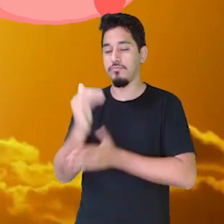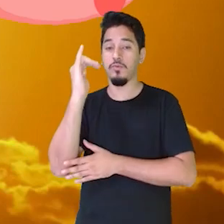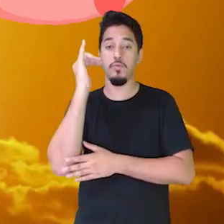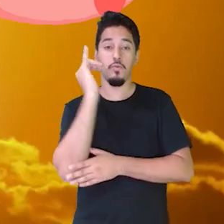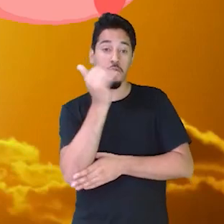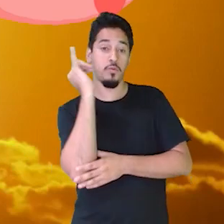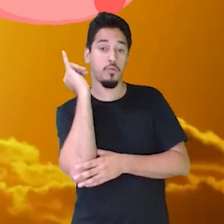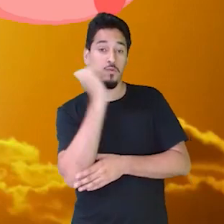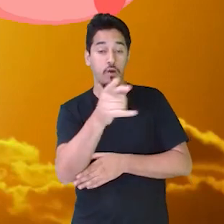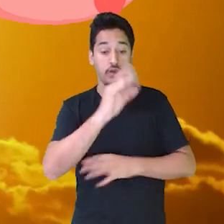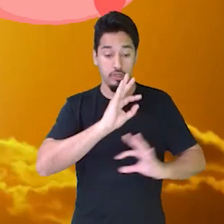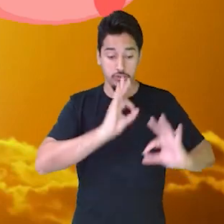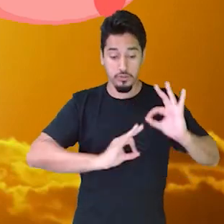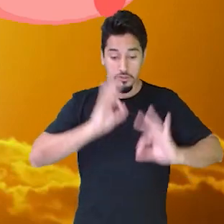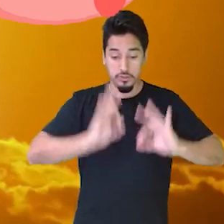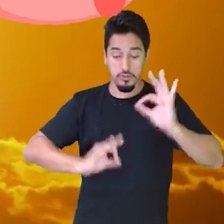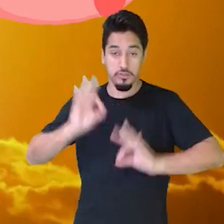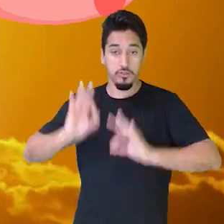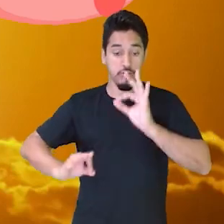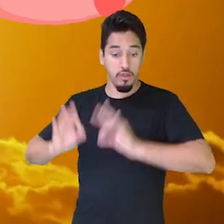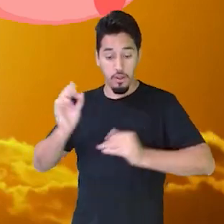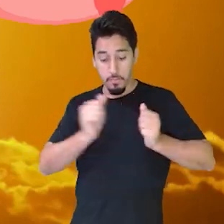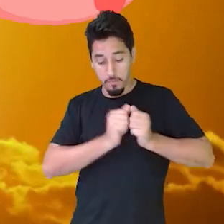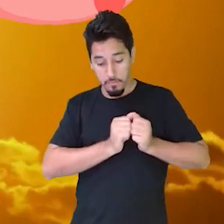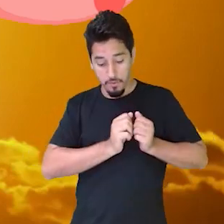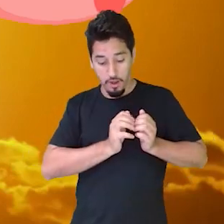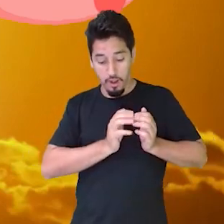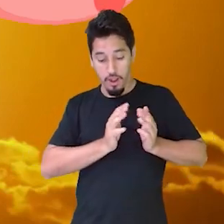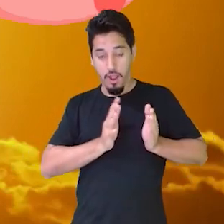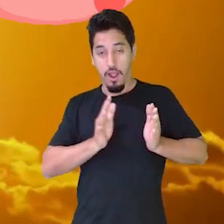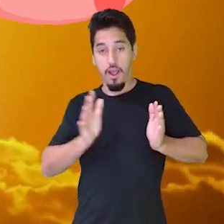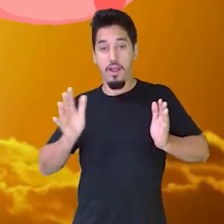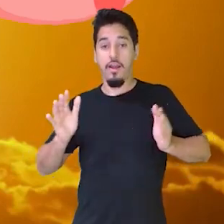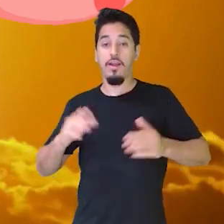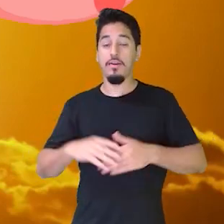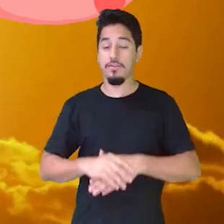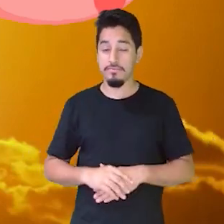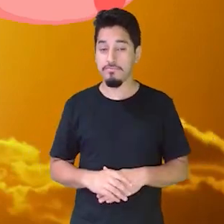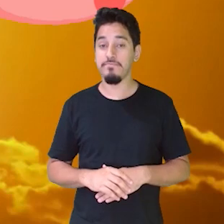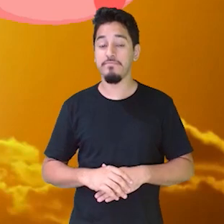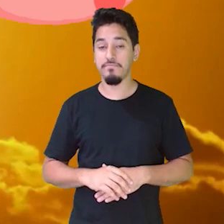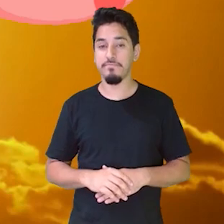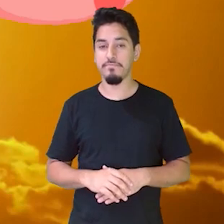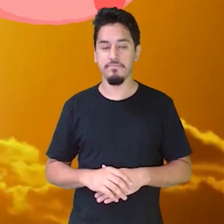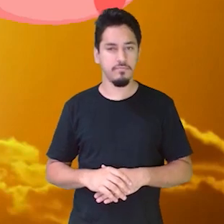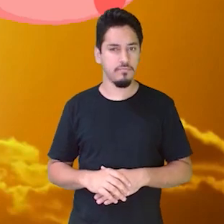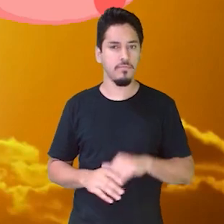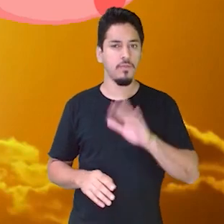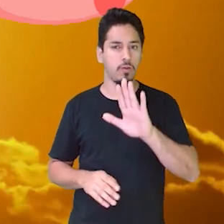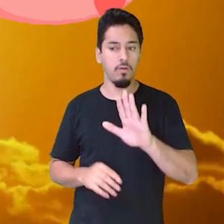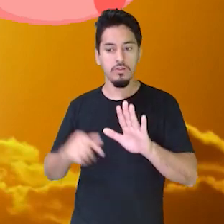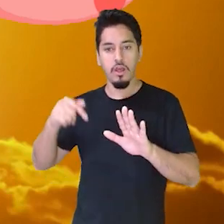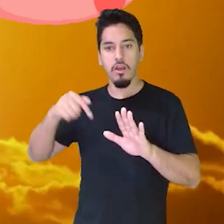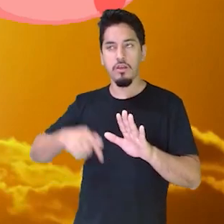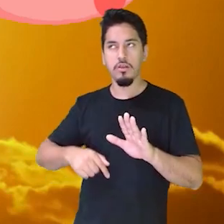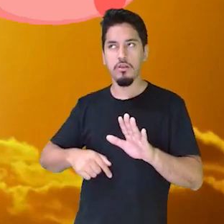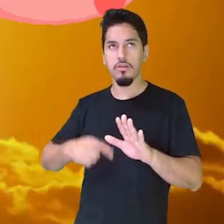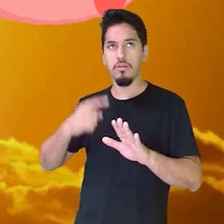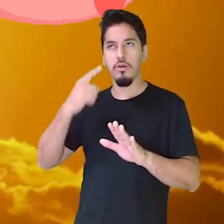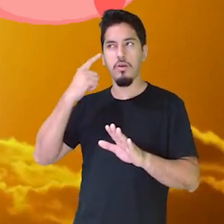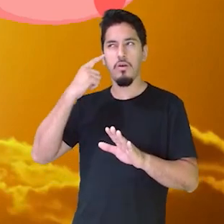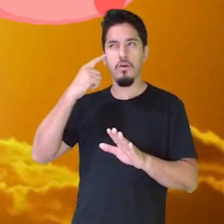contação. Se prepare em mim, gente abra o seu coração. Daqui eu ouvi